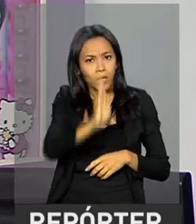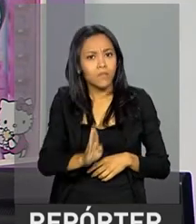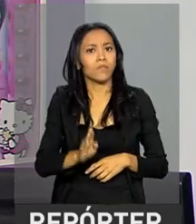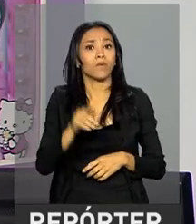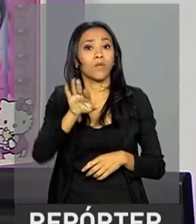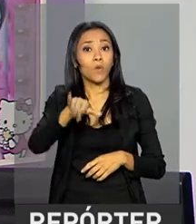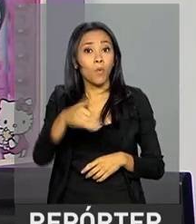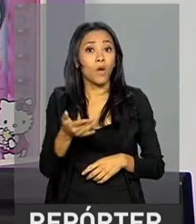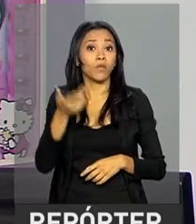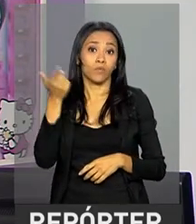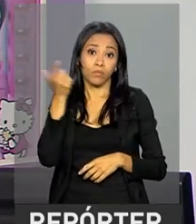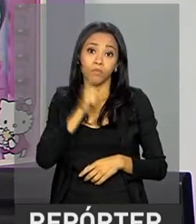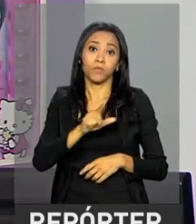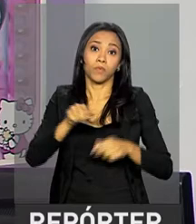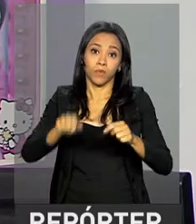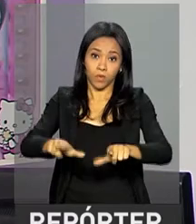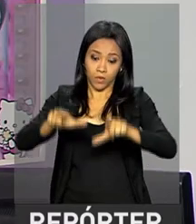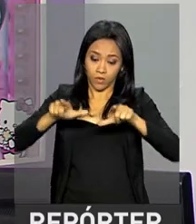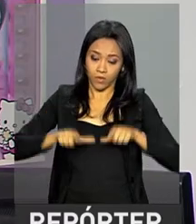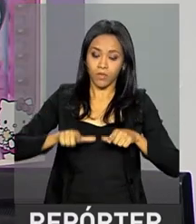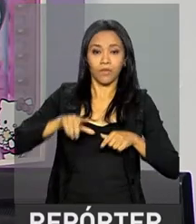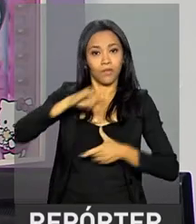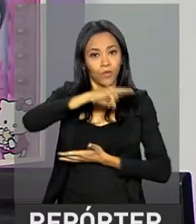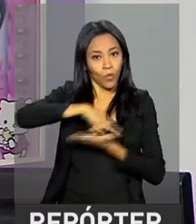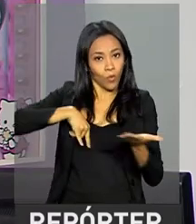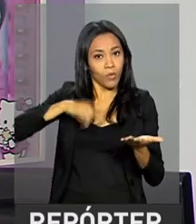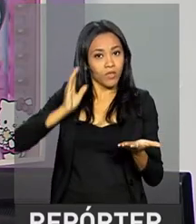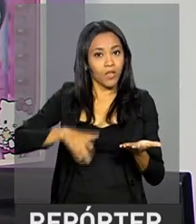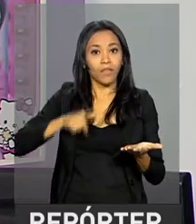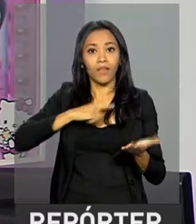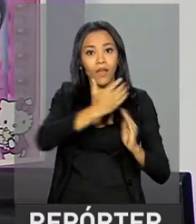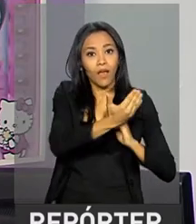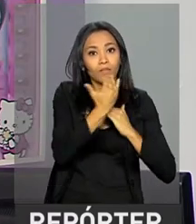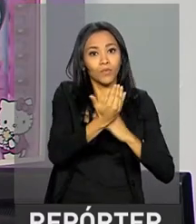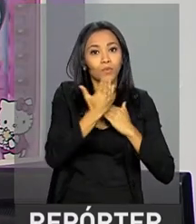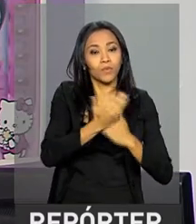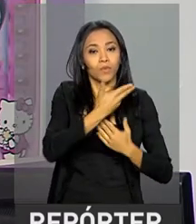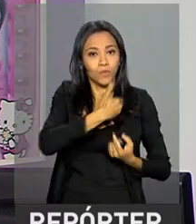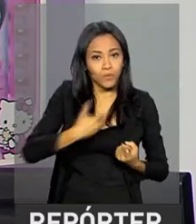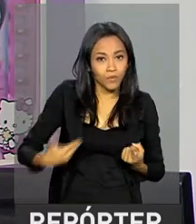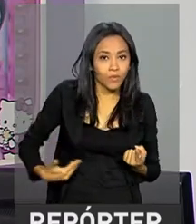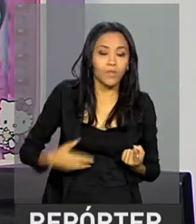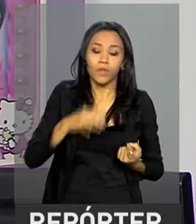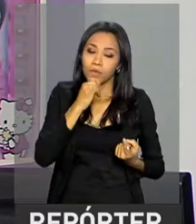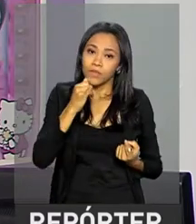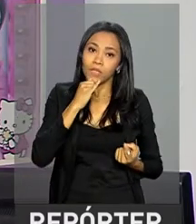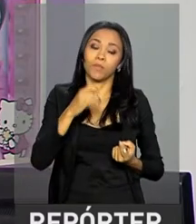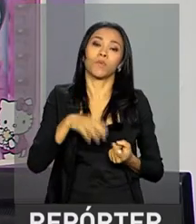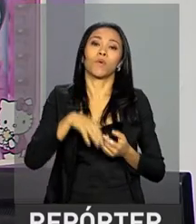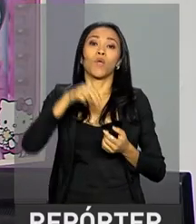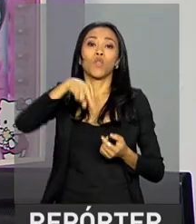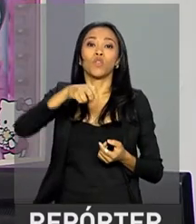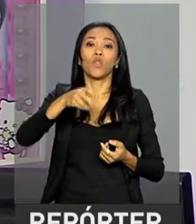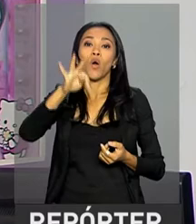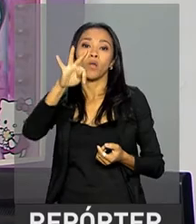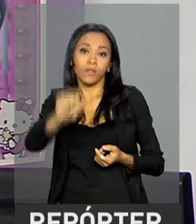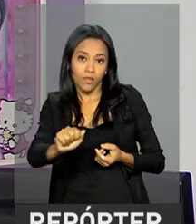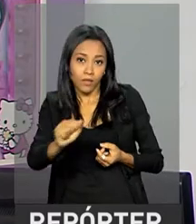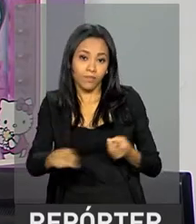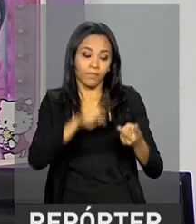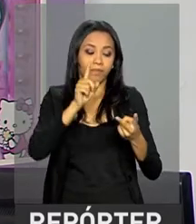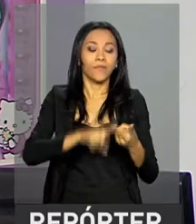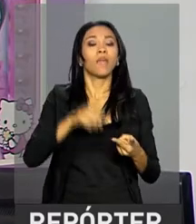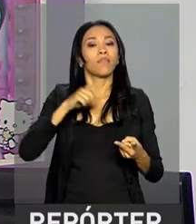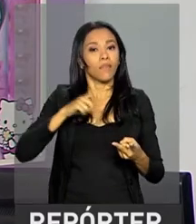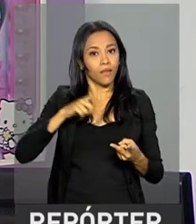formalizar o negócio, eles passam a ter uma série de benefícios, como emissão de nota fiscal, além da cobertura da